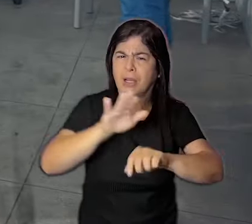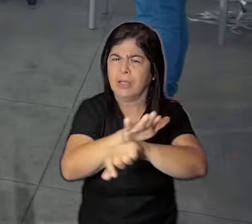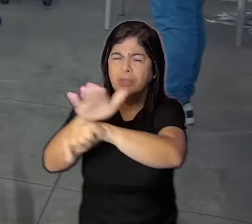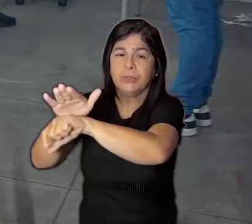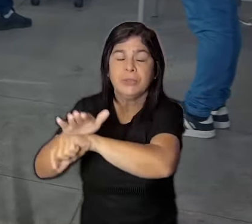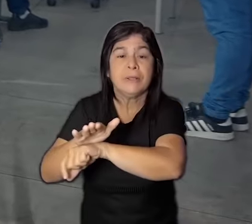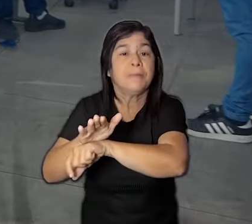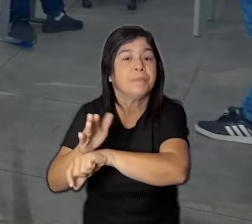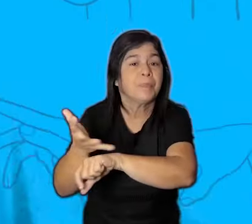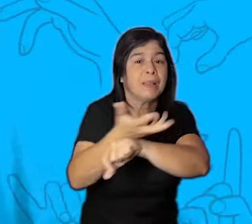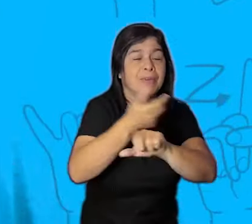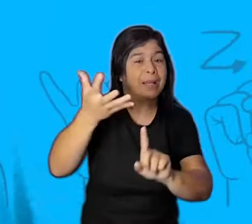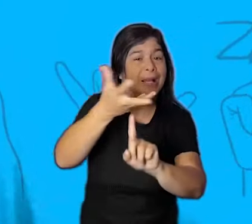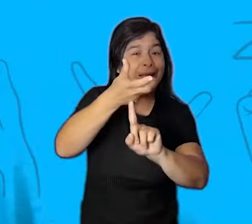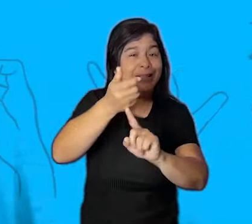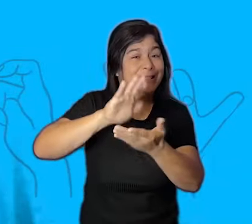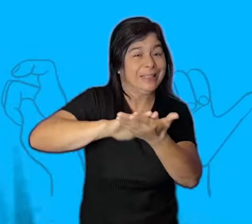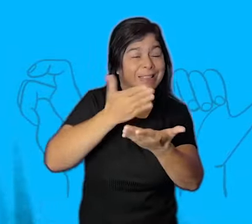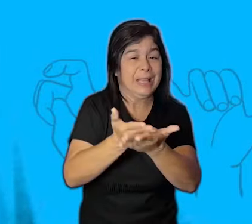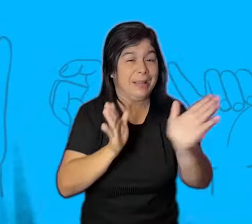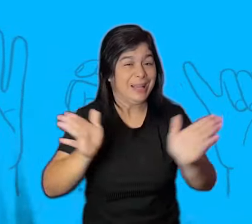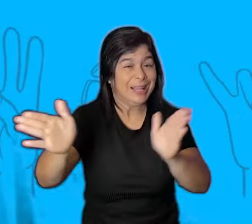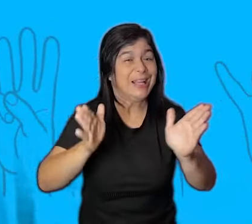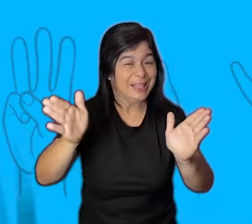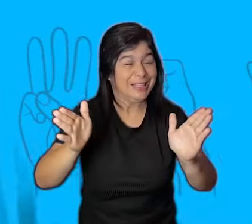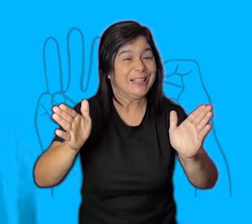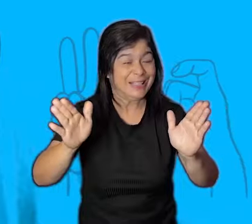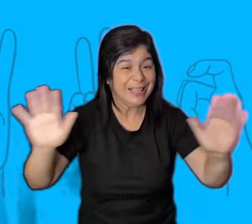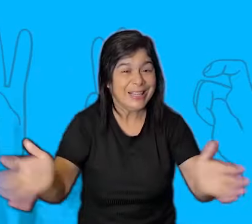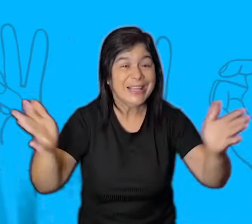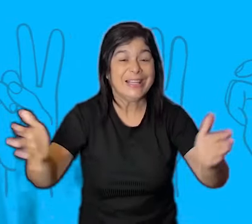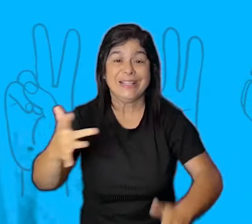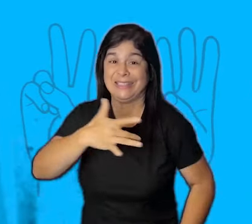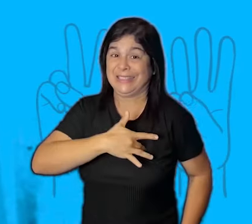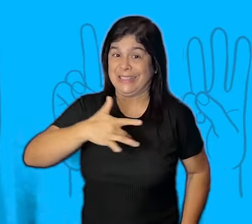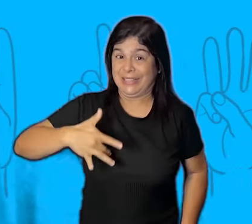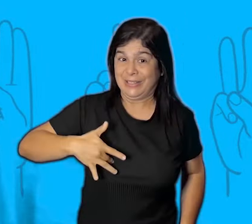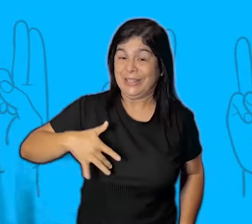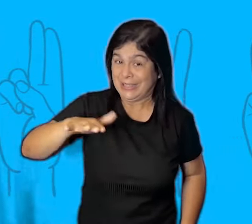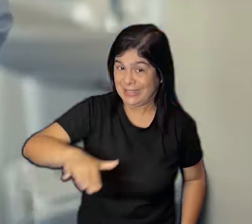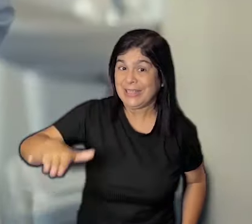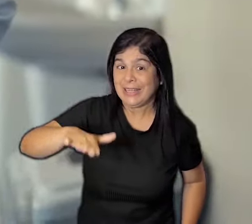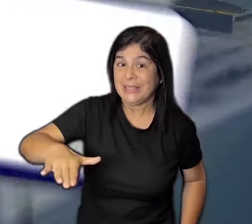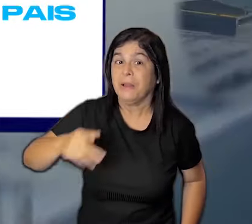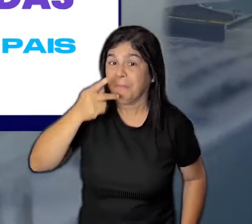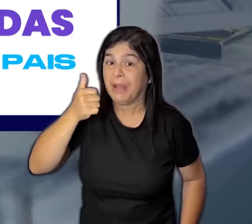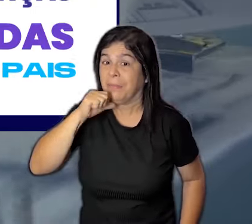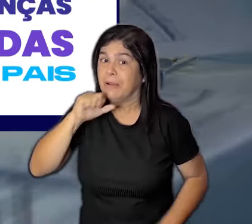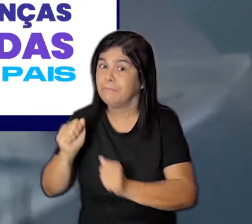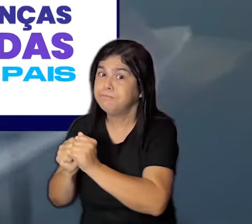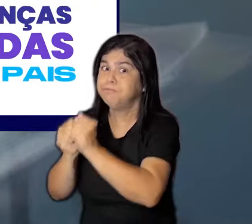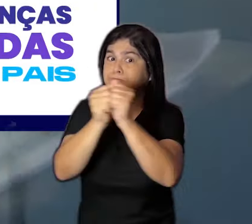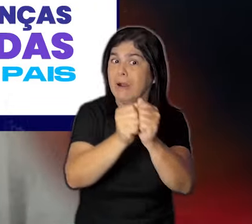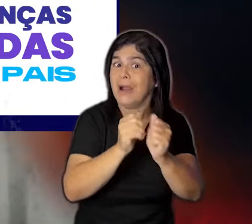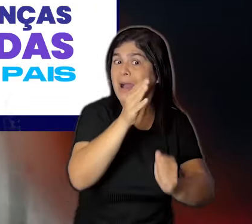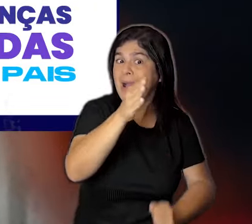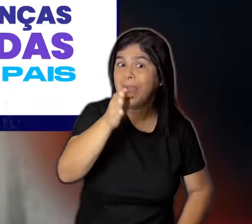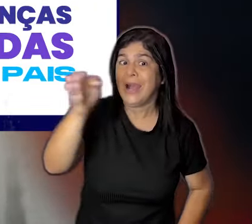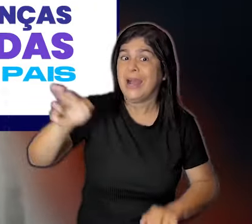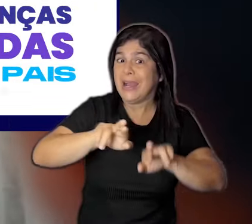polícia e SAMU, garantindo proteção na palma da mão. Em eventos artísticos, intérpretes de Libras promovem acessibilidade. E na saúde, crianças